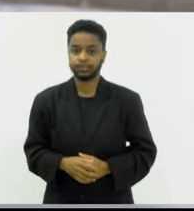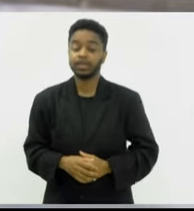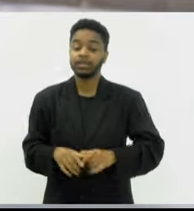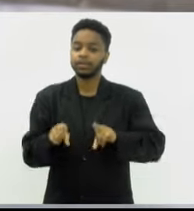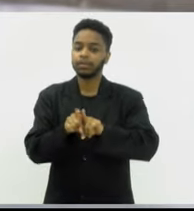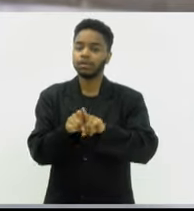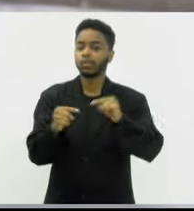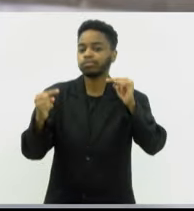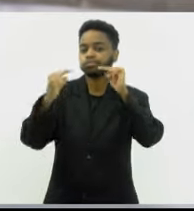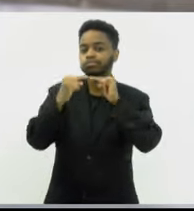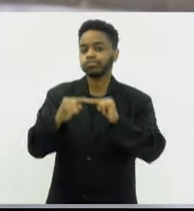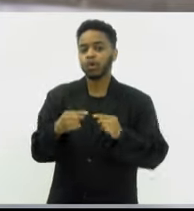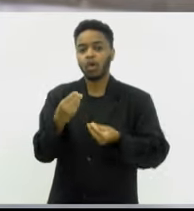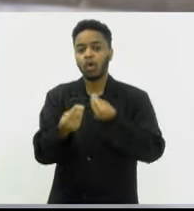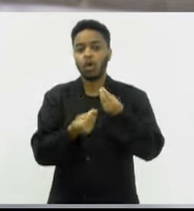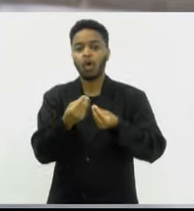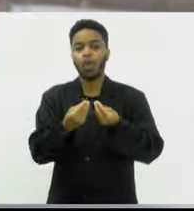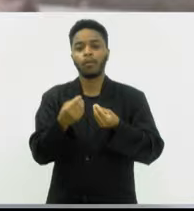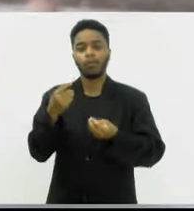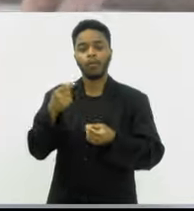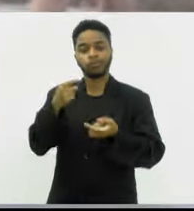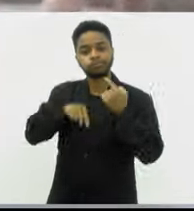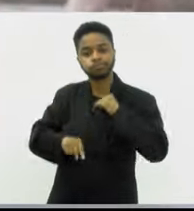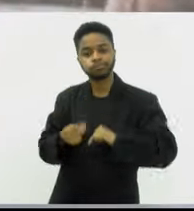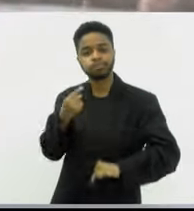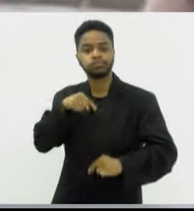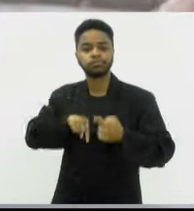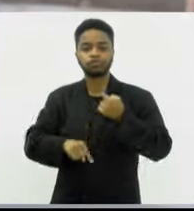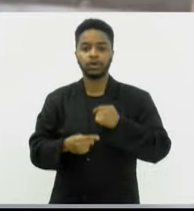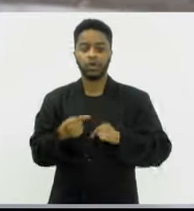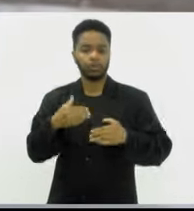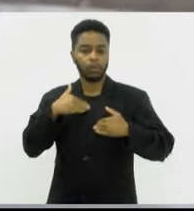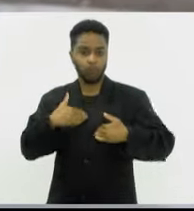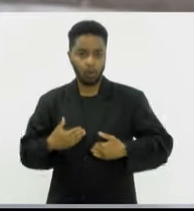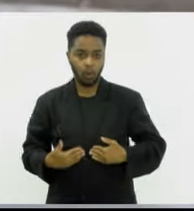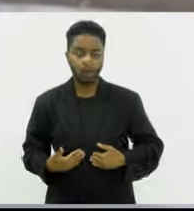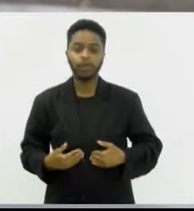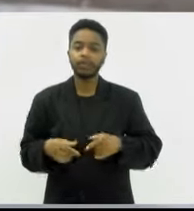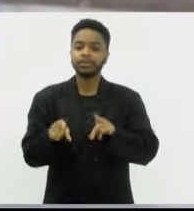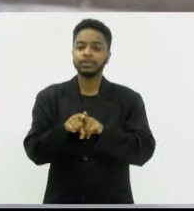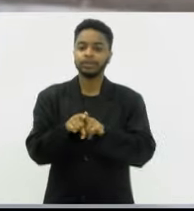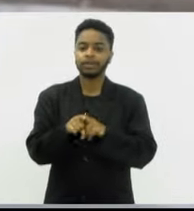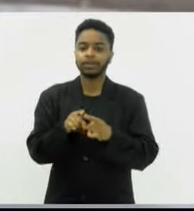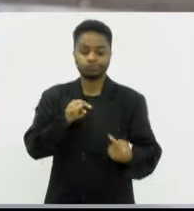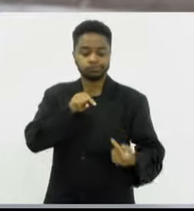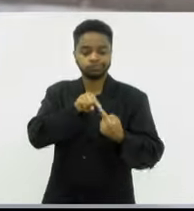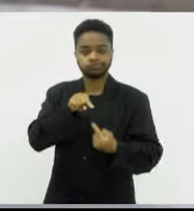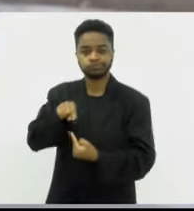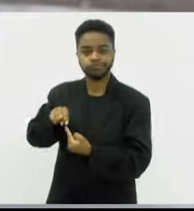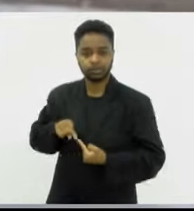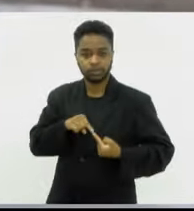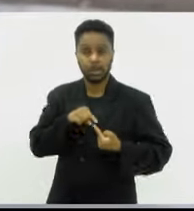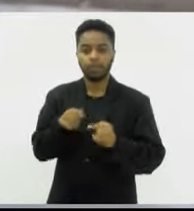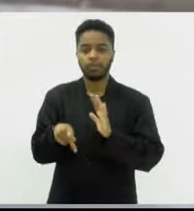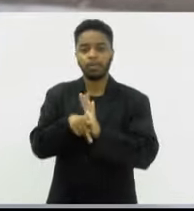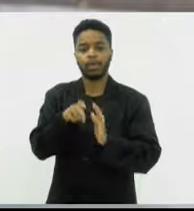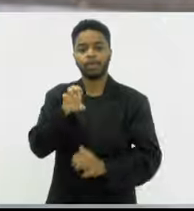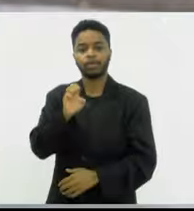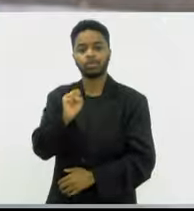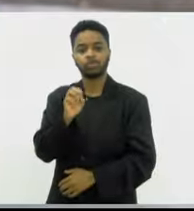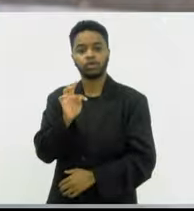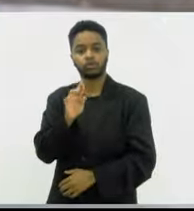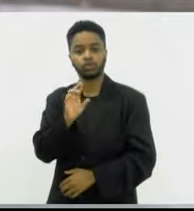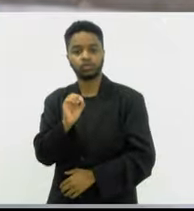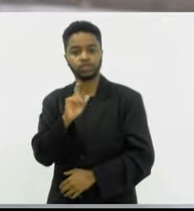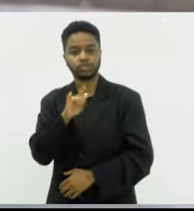fisiológica para atuar em todo o organismo, em todo o organismo que a gente tem receptor para estrogênio, de uma forma que a mulher possa ter